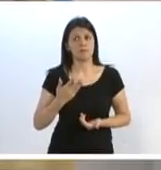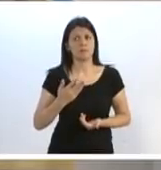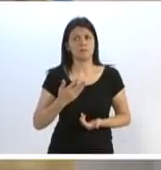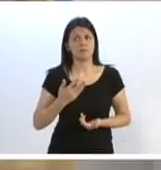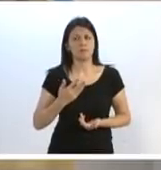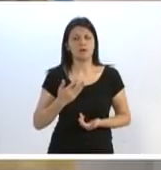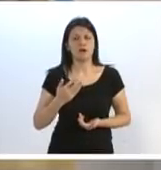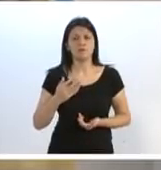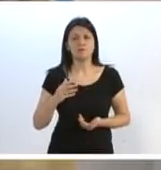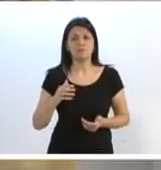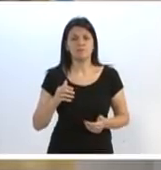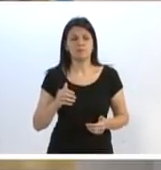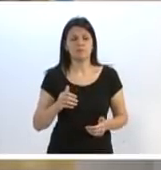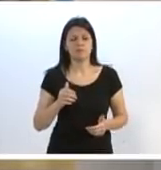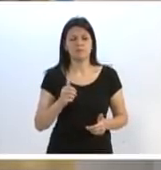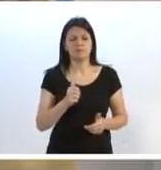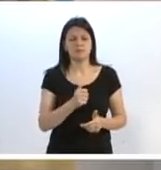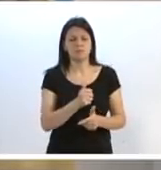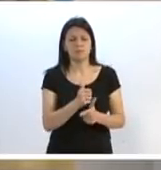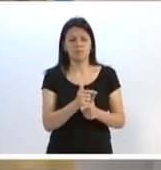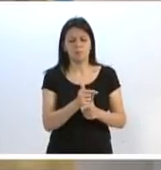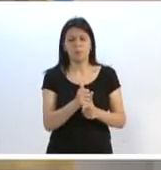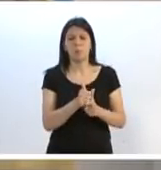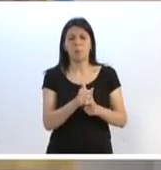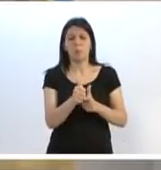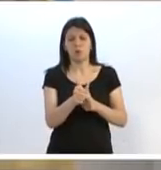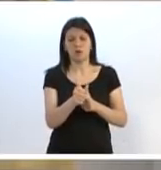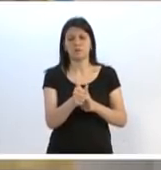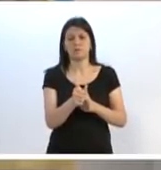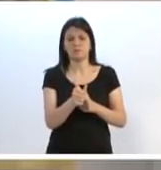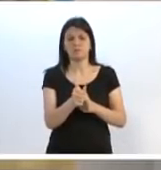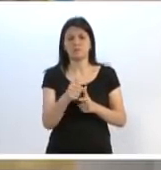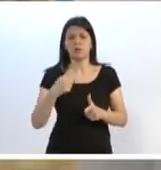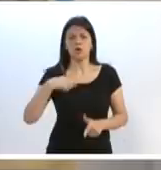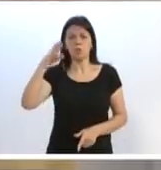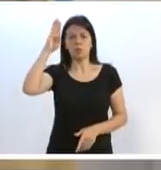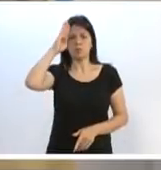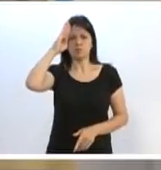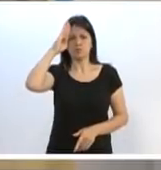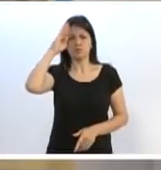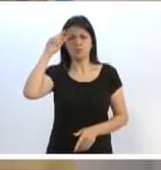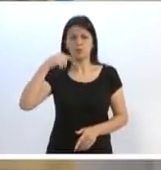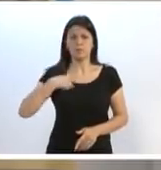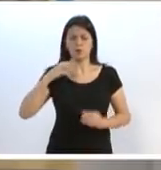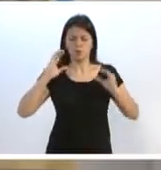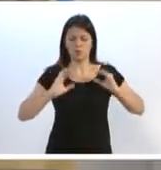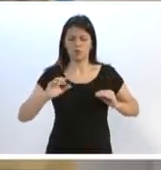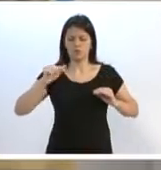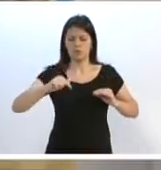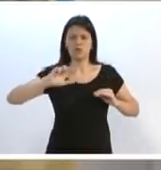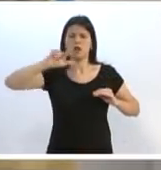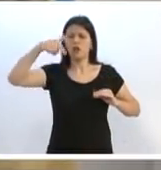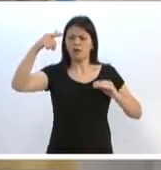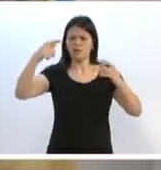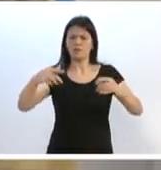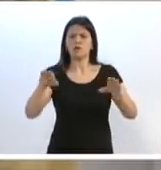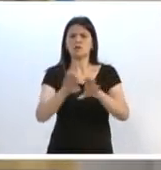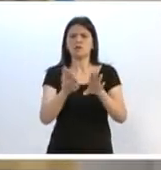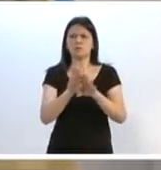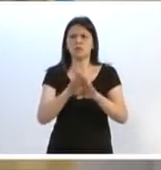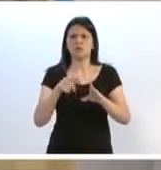ilibada. Eu sou militar do Exército e a minha conduta aqui é igual lá fora. Eu não saio fazendo escândalo e danceteria